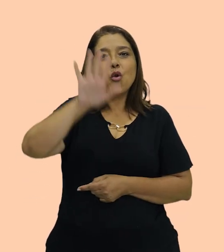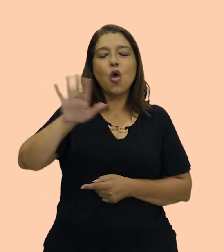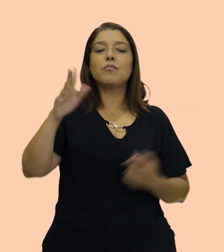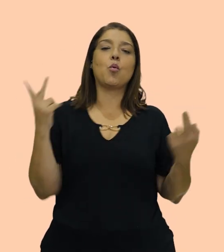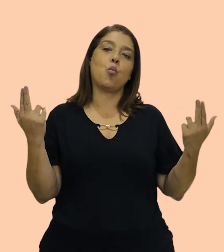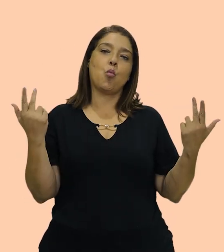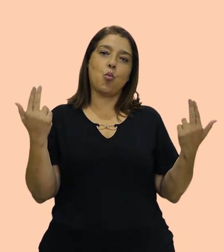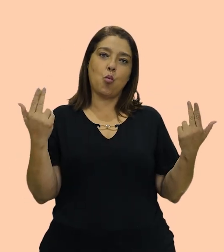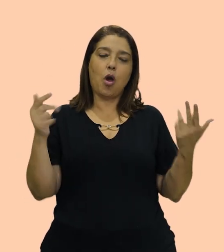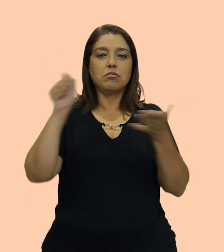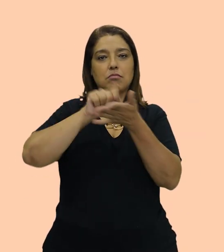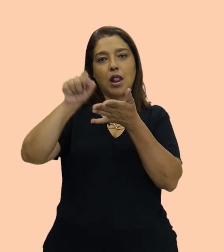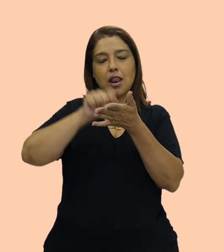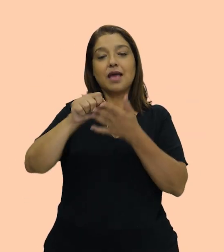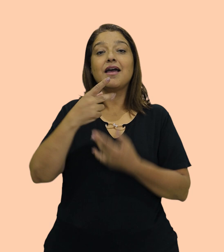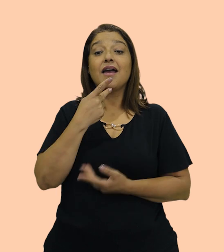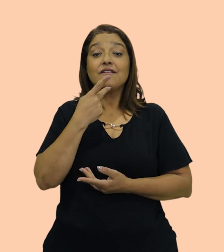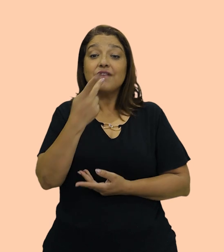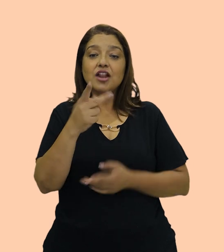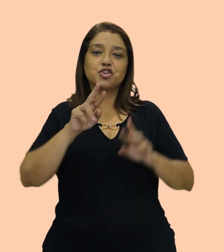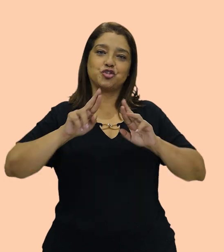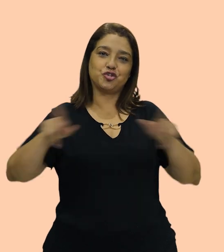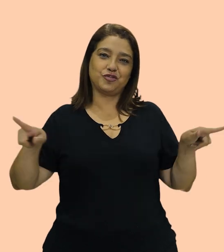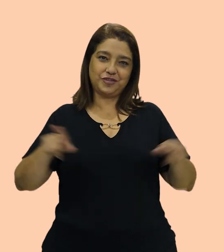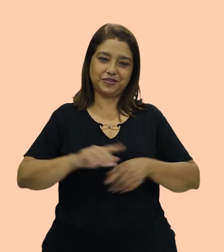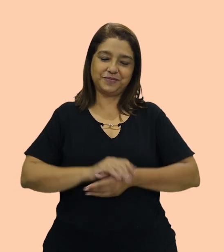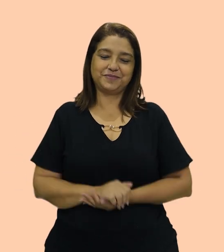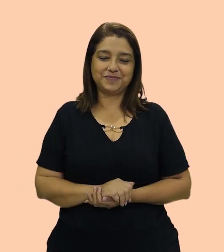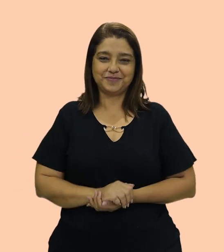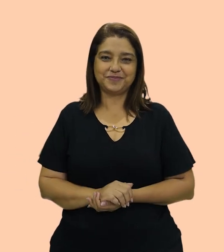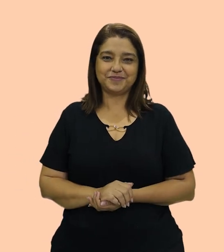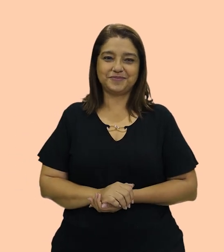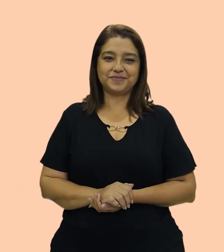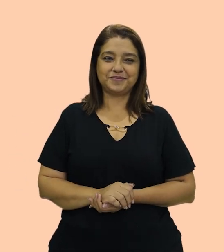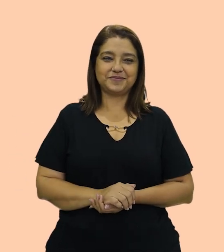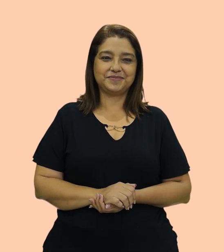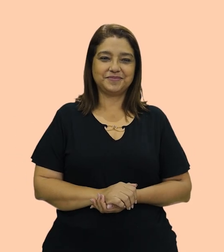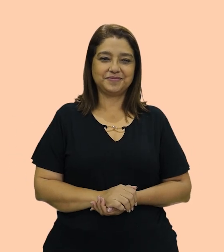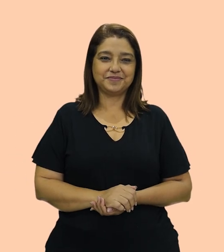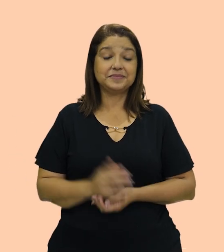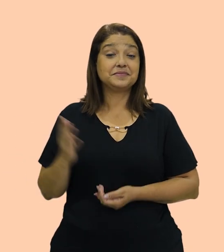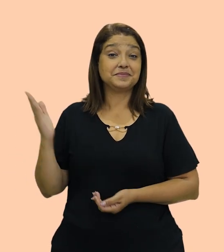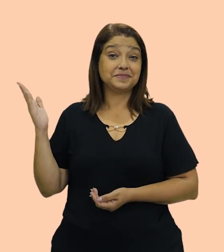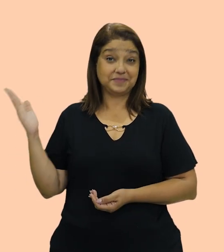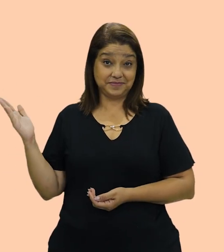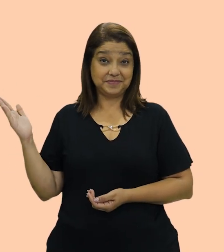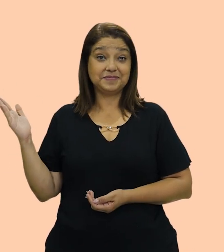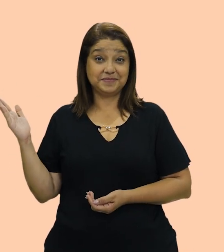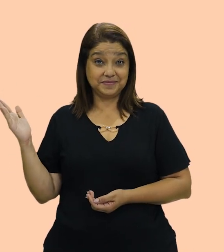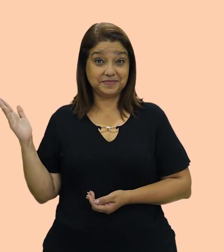mais comum. Então, nós vamos usá-lo aqui. Tá bom? Daughter. E o son?